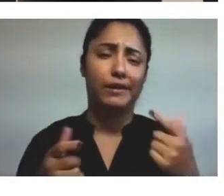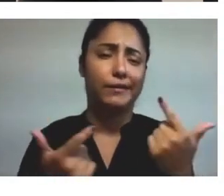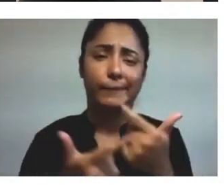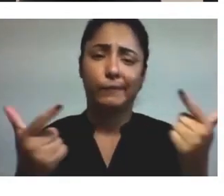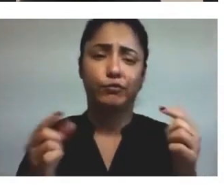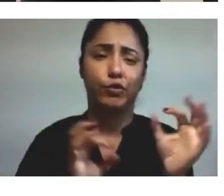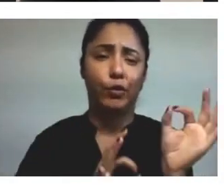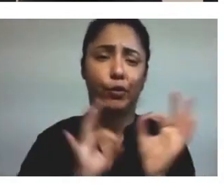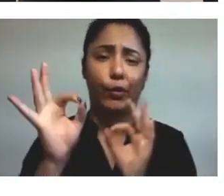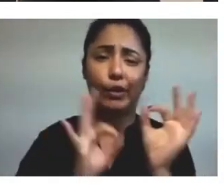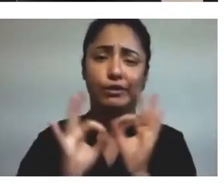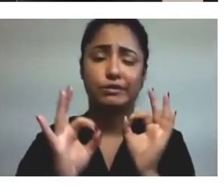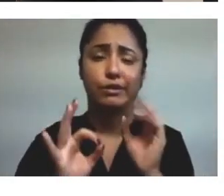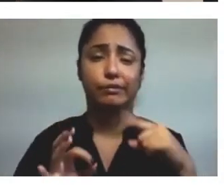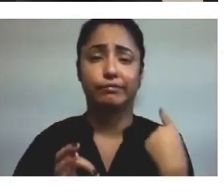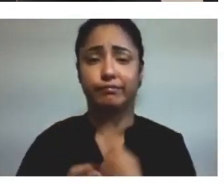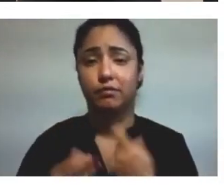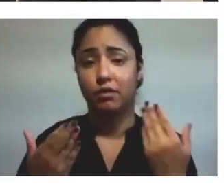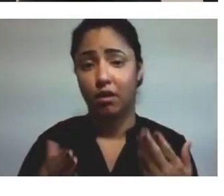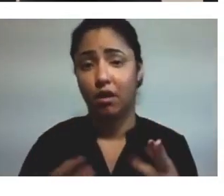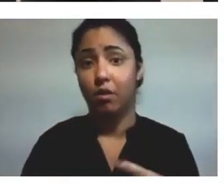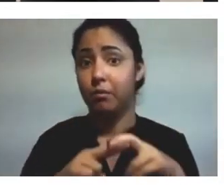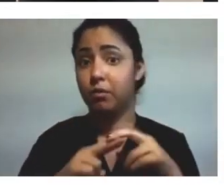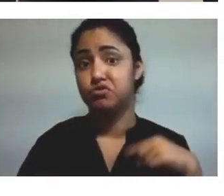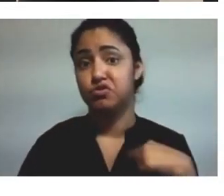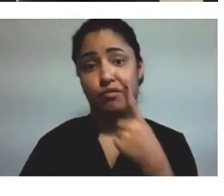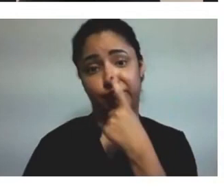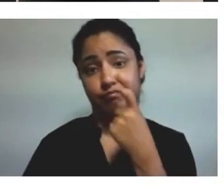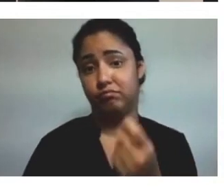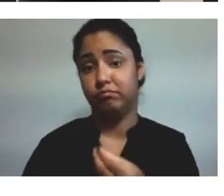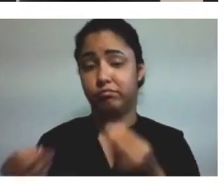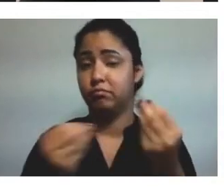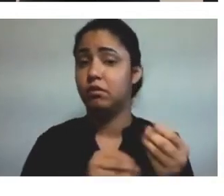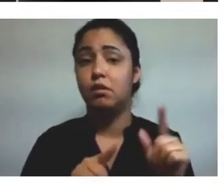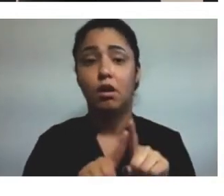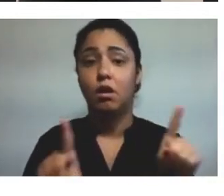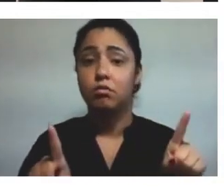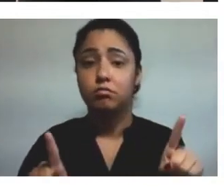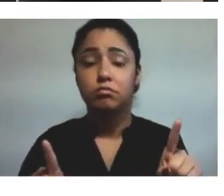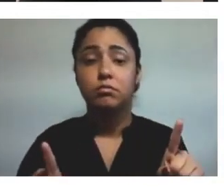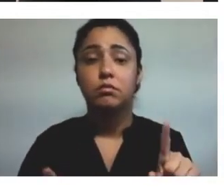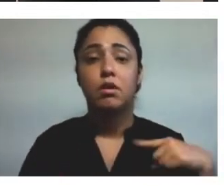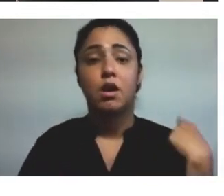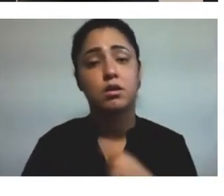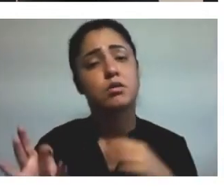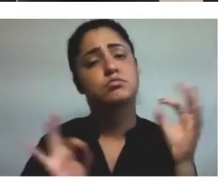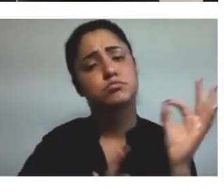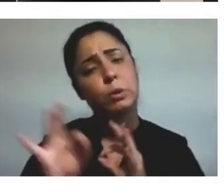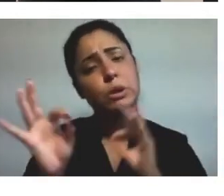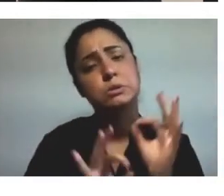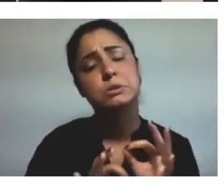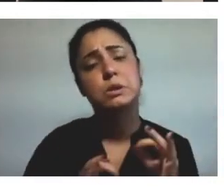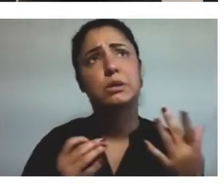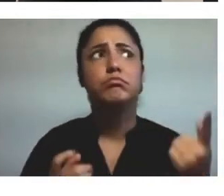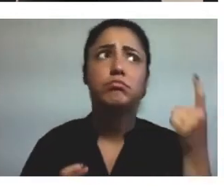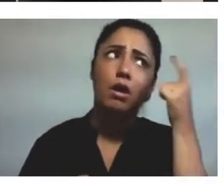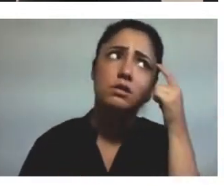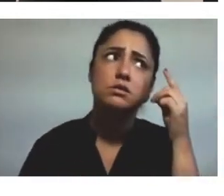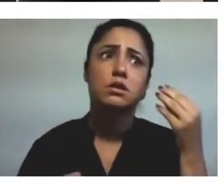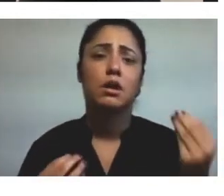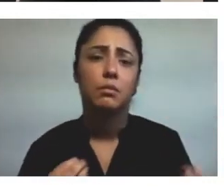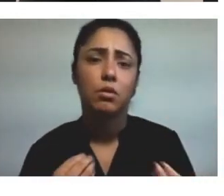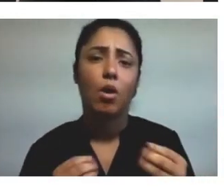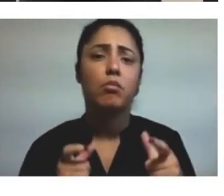Então, como a gente, obviamente, não iria descartar, a gente queria promover algo que desse uma destinação mais interessante, mais